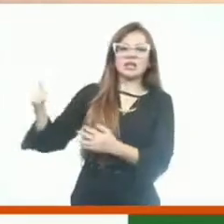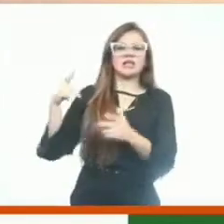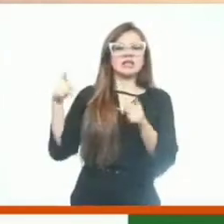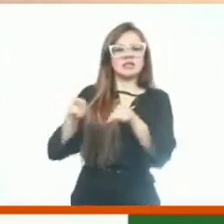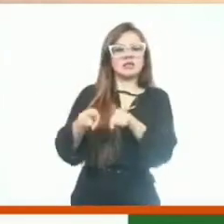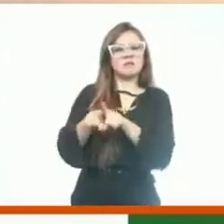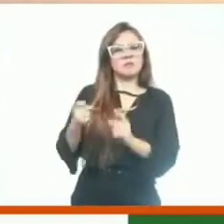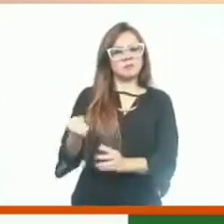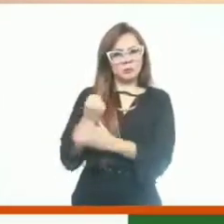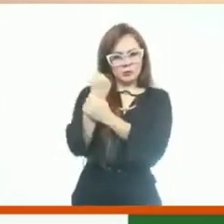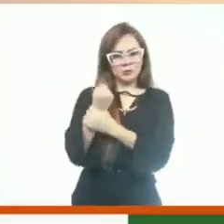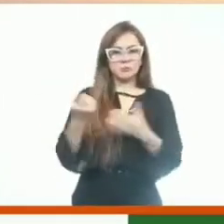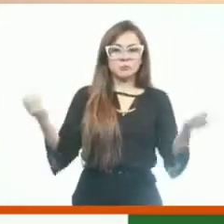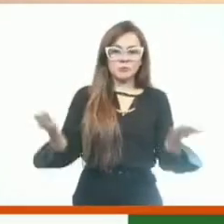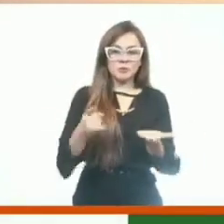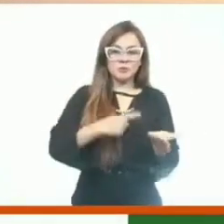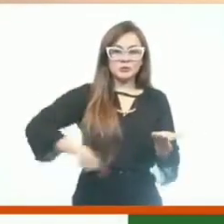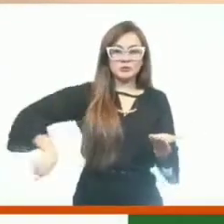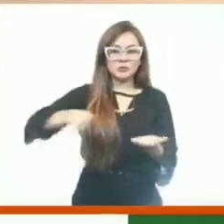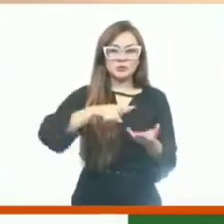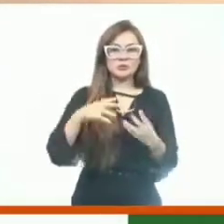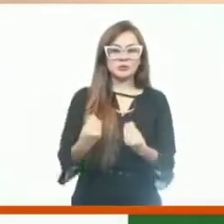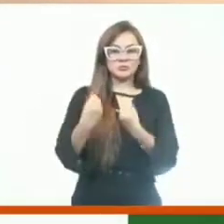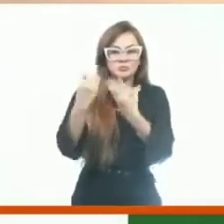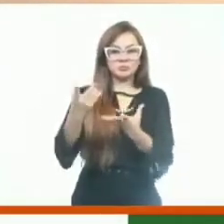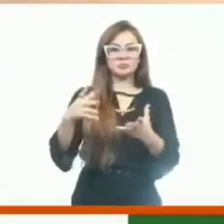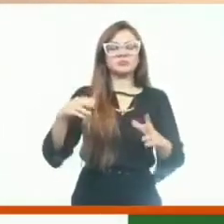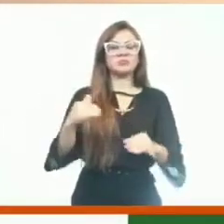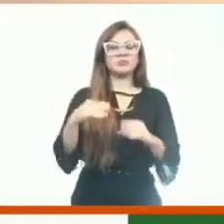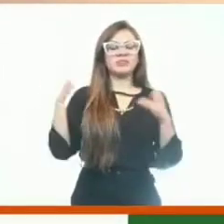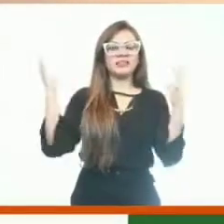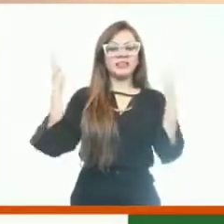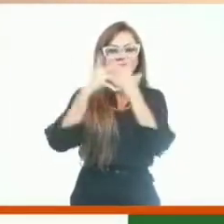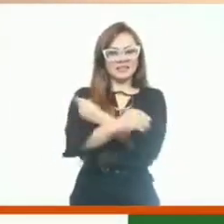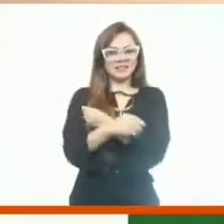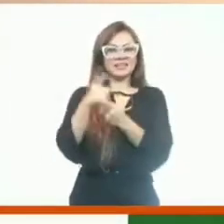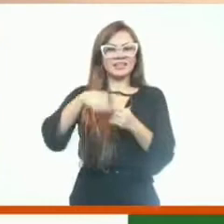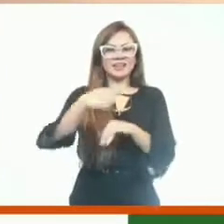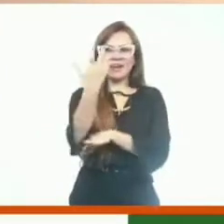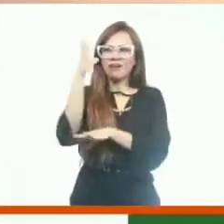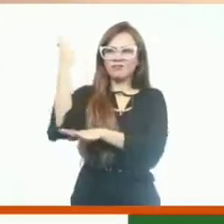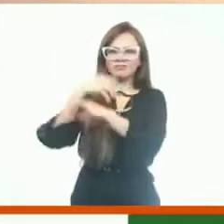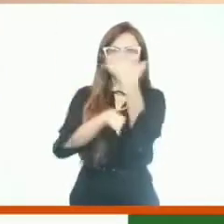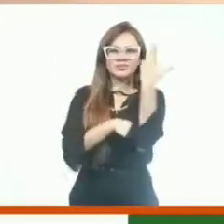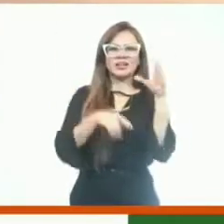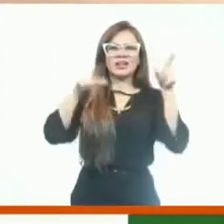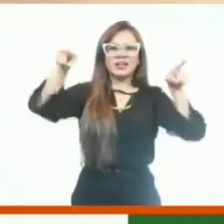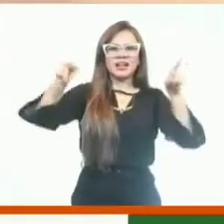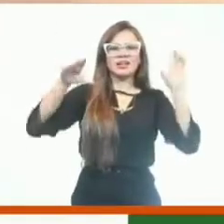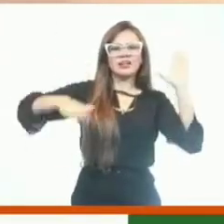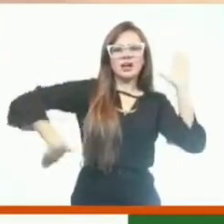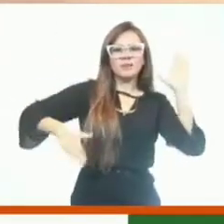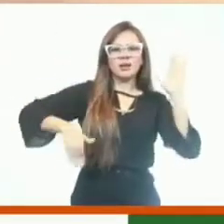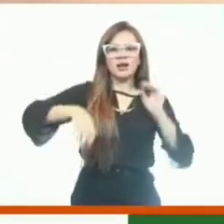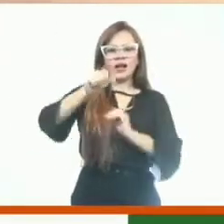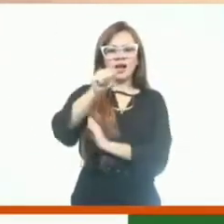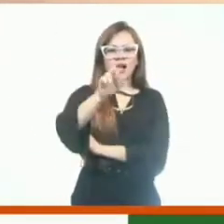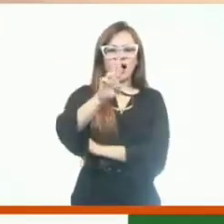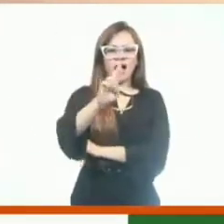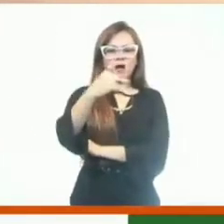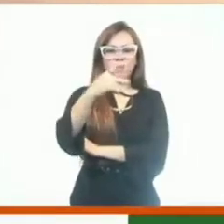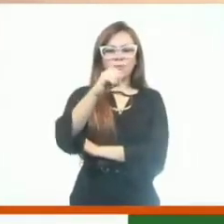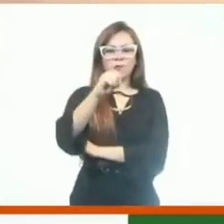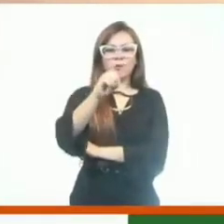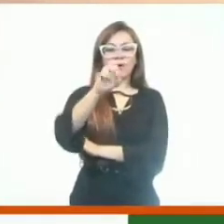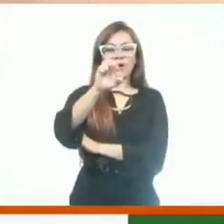Bom, nós vamos entregar hoje, fazer a entrega de uma obra belíssima, que foi uma urbanização lá na praia de Arpoeiras, no município de